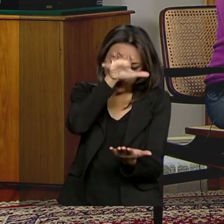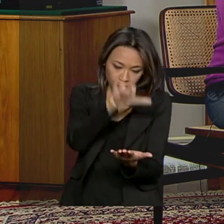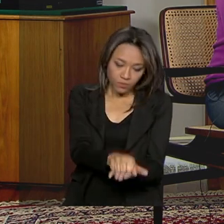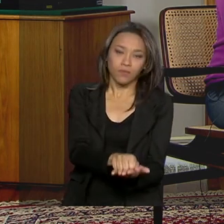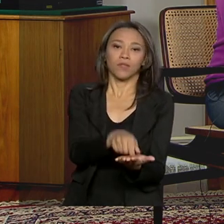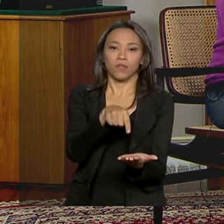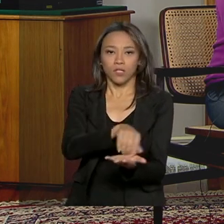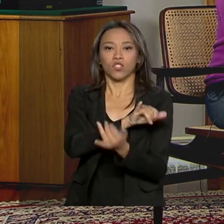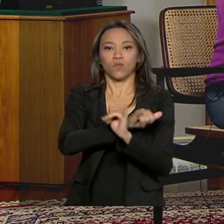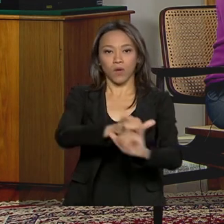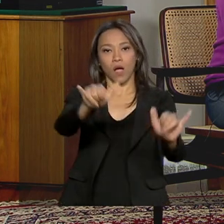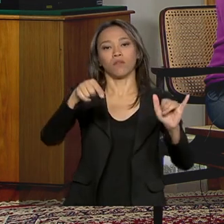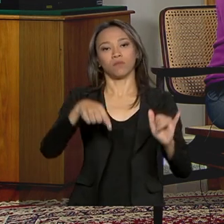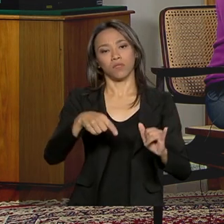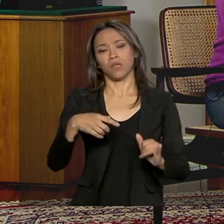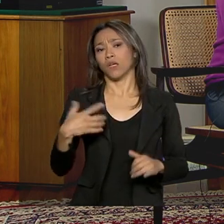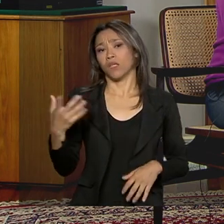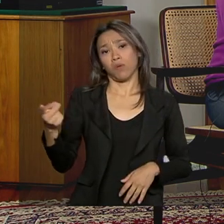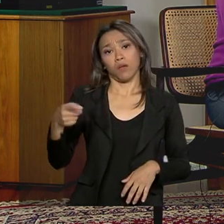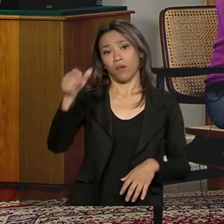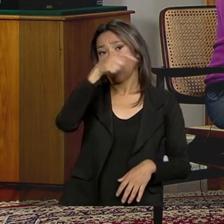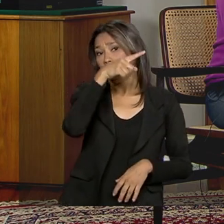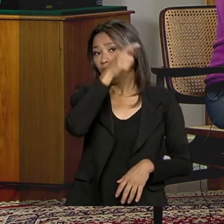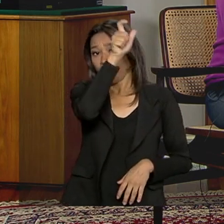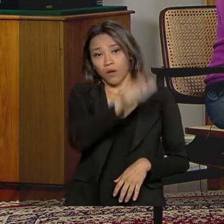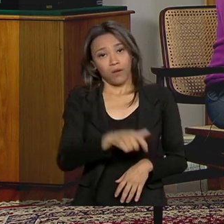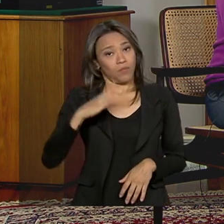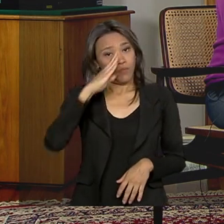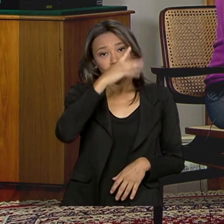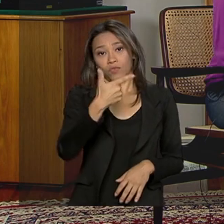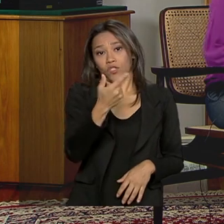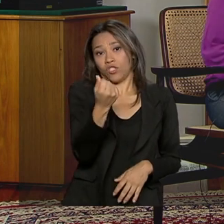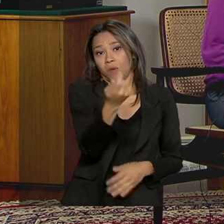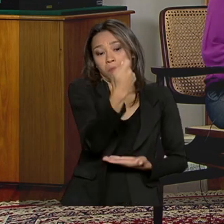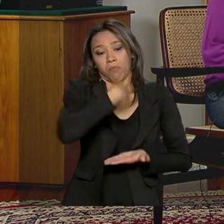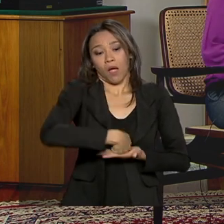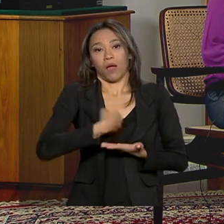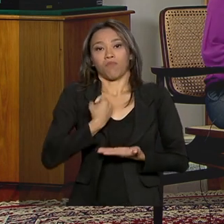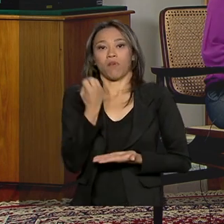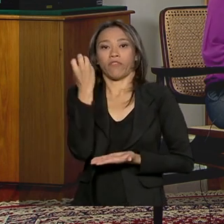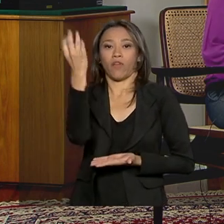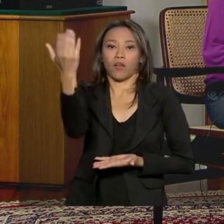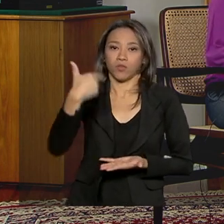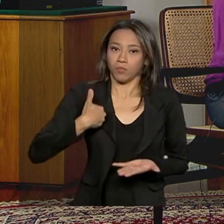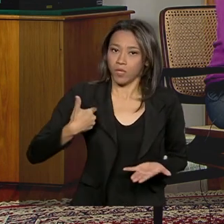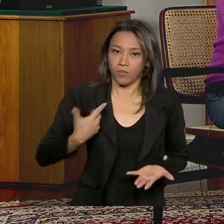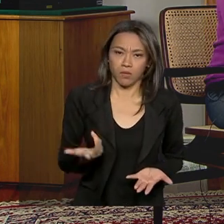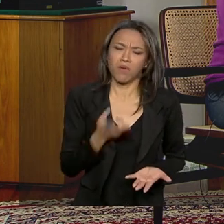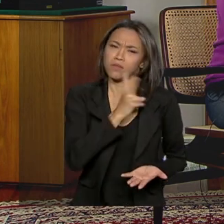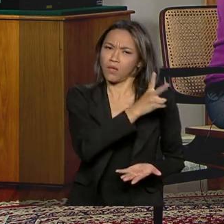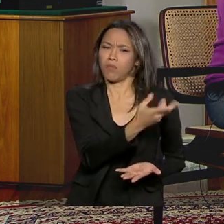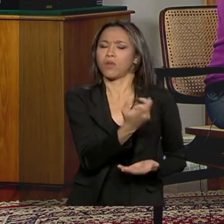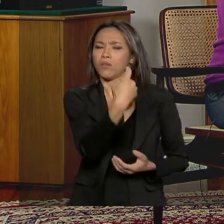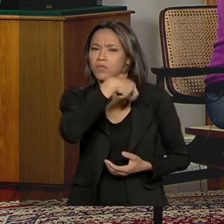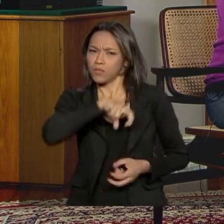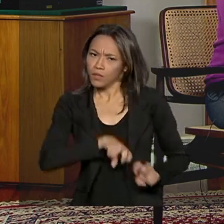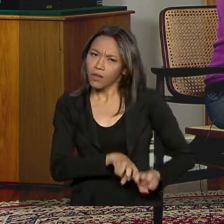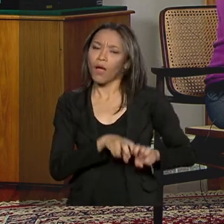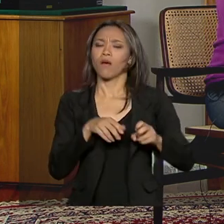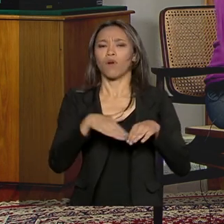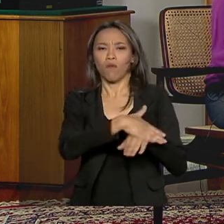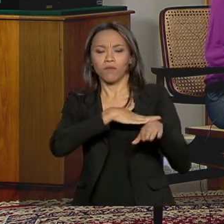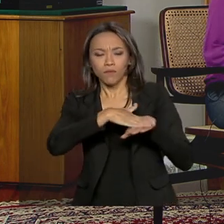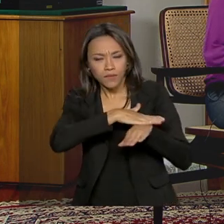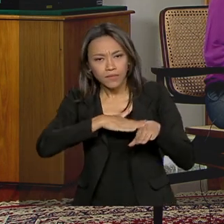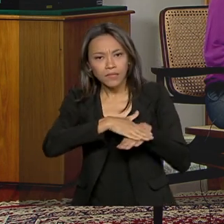barata. Ele não tinha dinheiro para pagar passagem para mim. Então, eu não tinha como acompanhar. Mas sempre que ele chegava, a gente conversava, botava... Porque